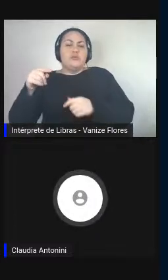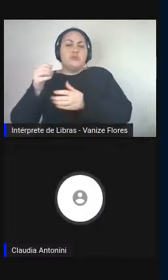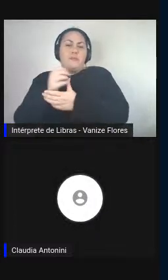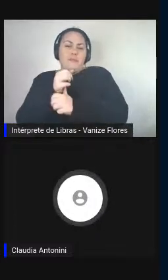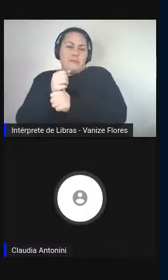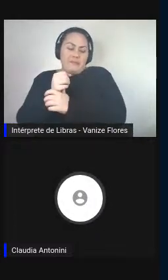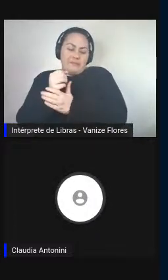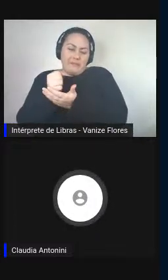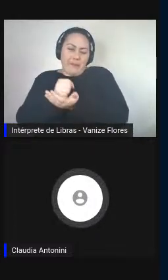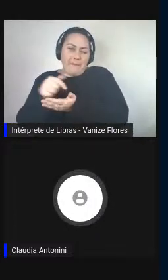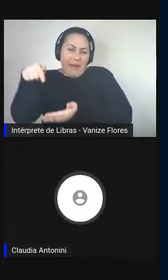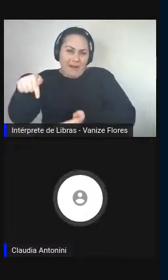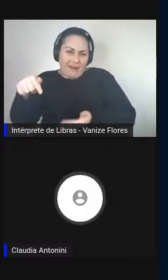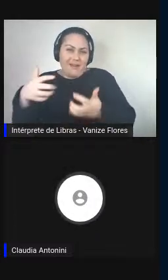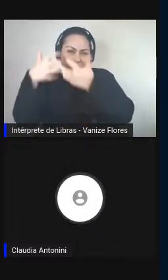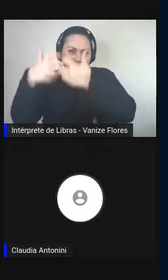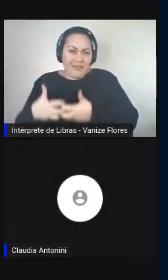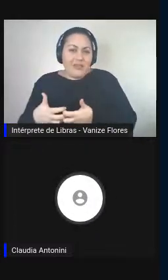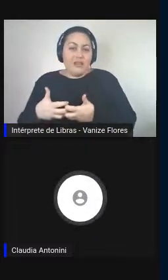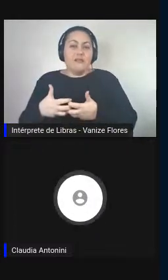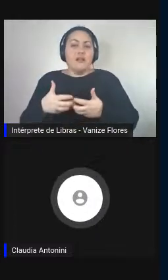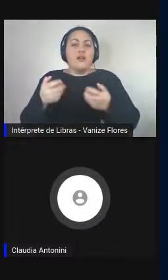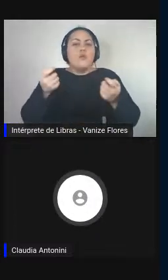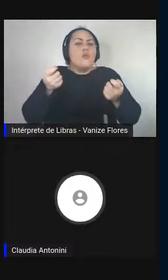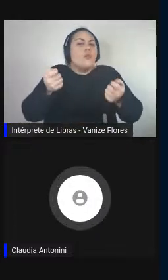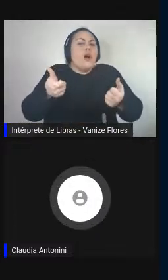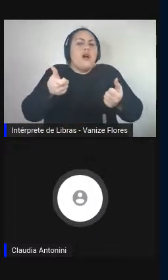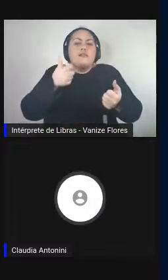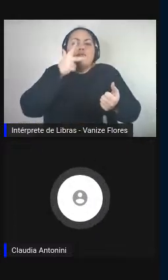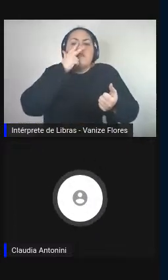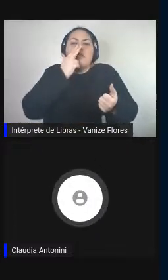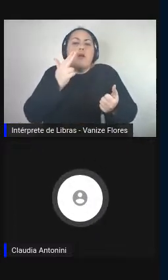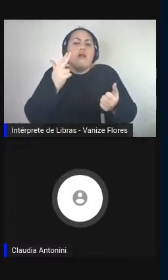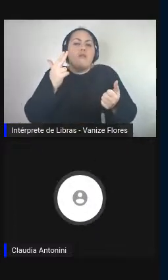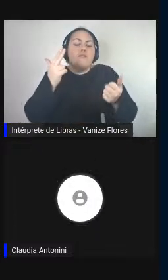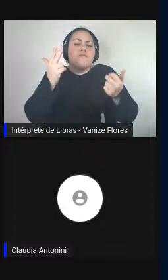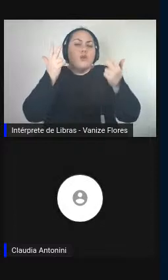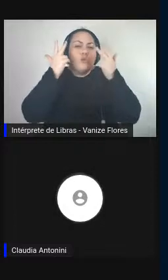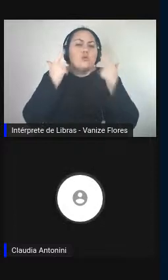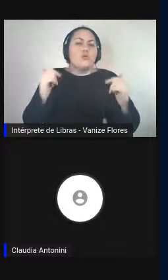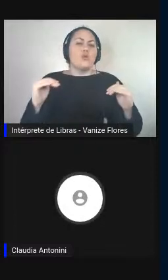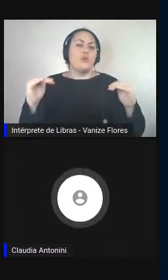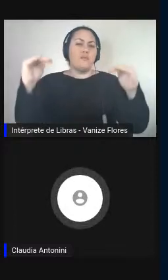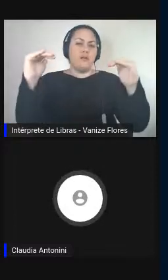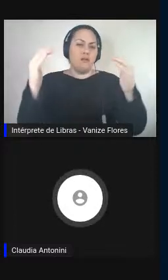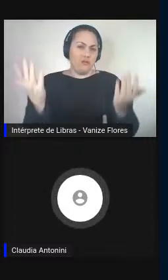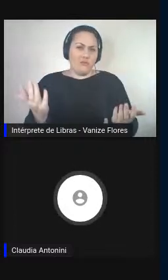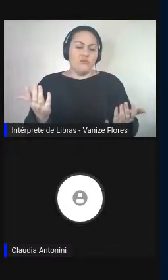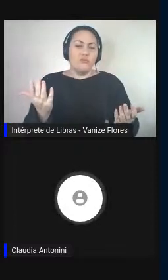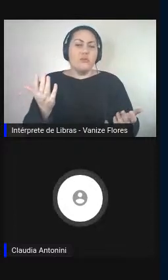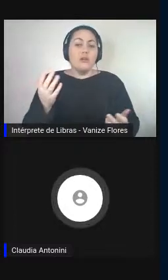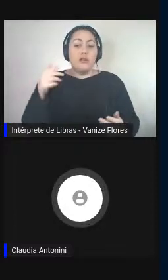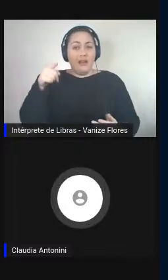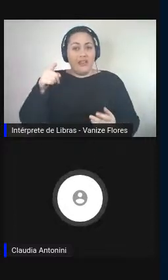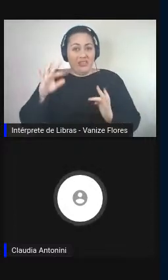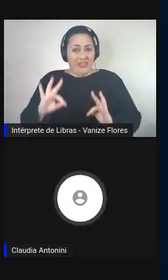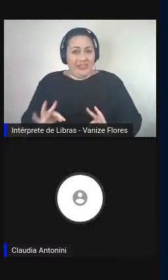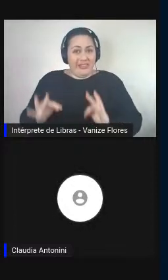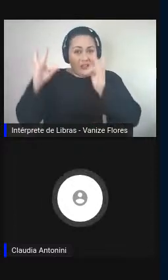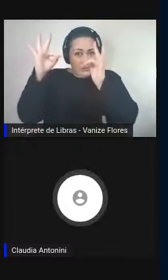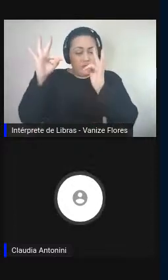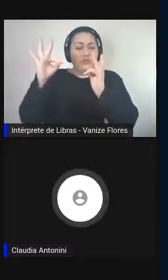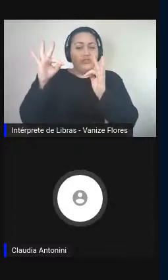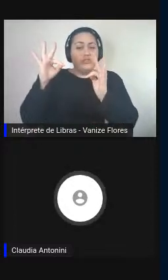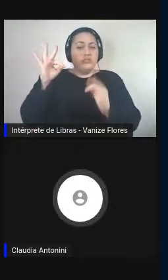sabe, quase a normalidade. A tecnologia não está somente